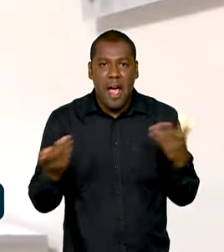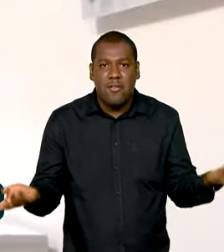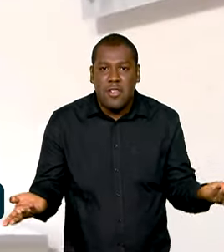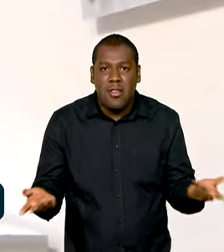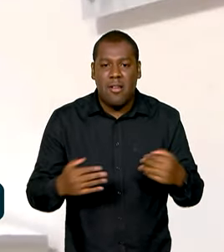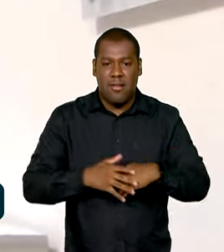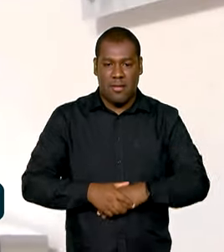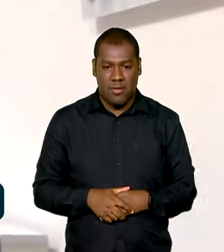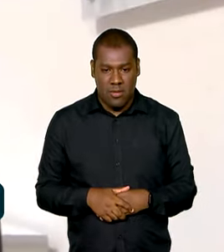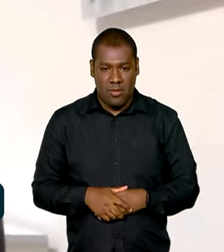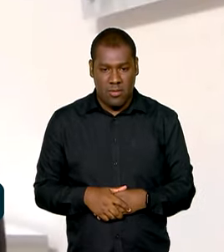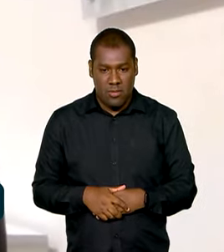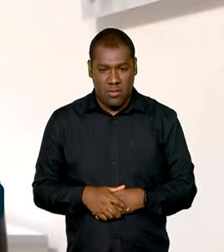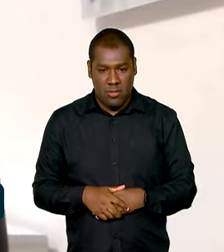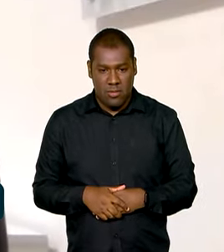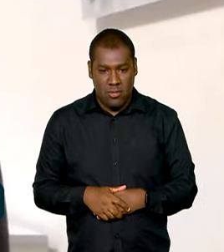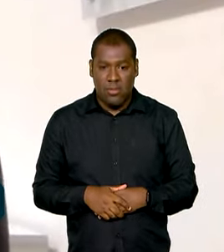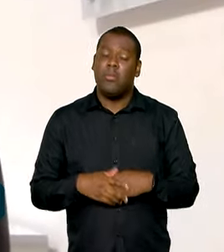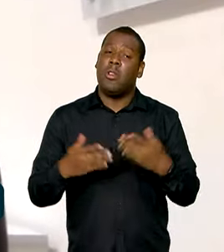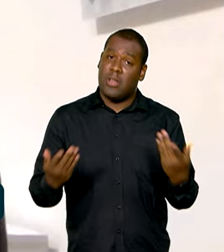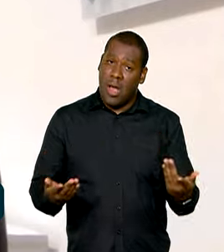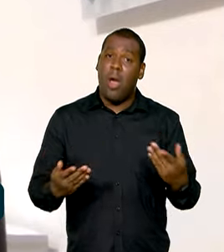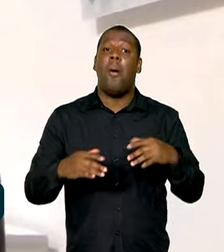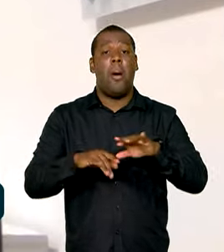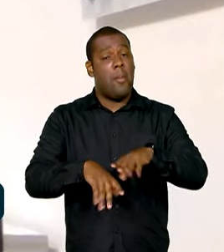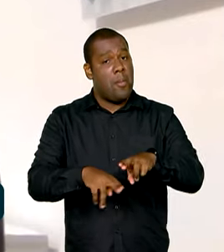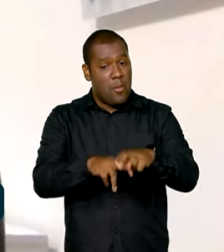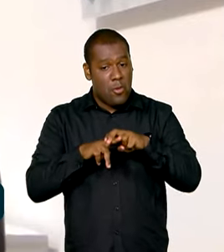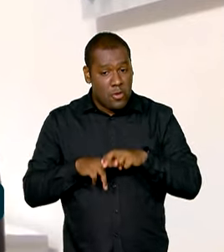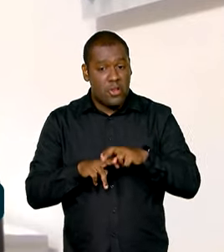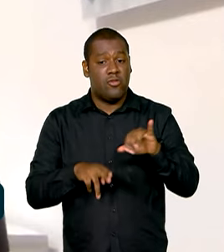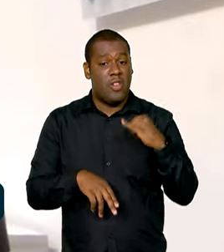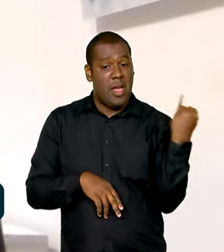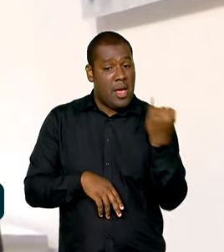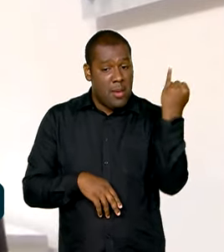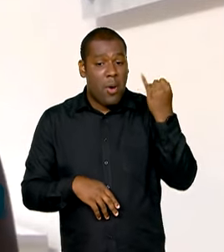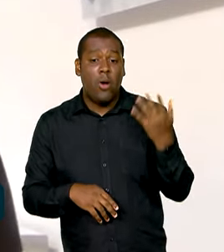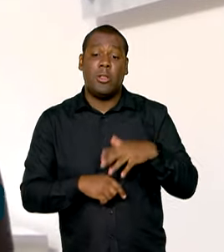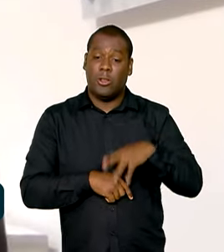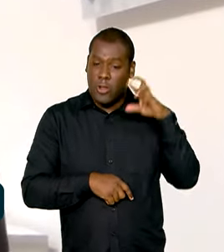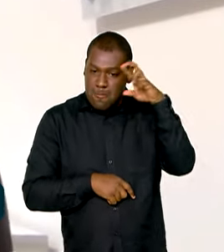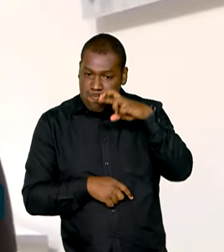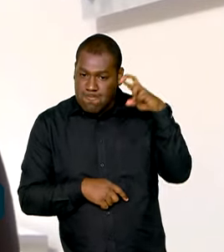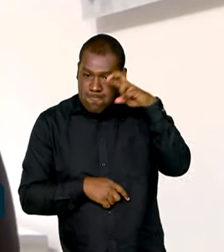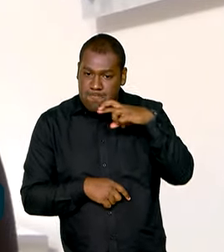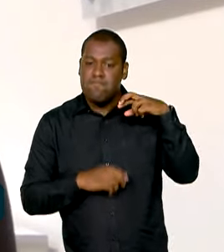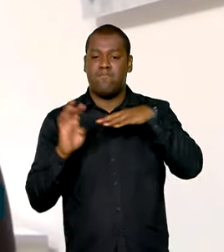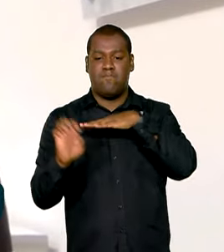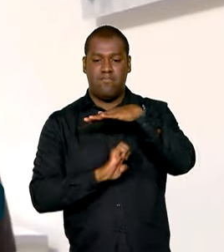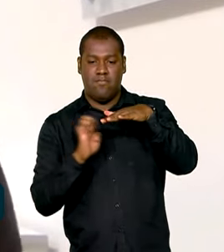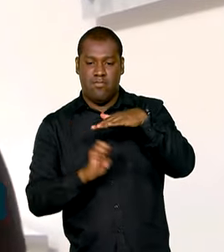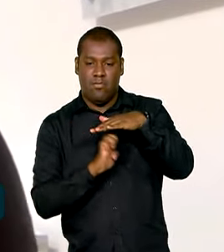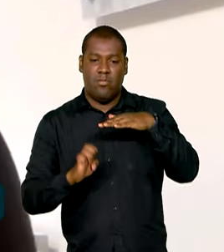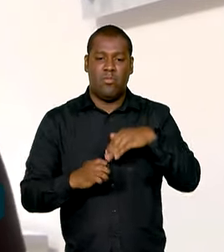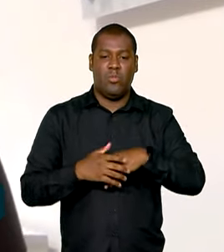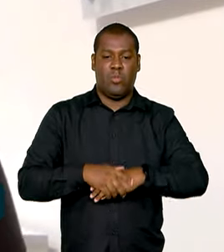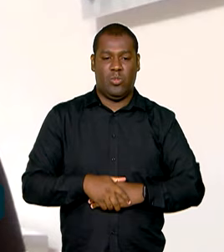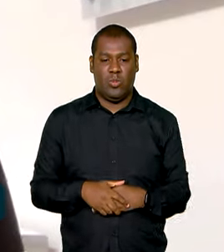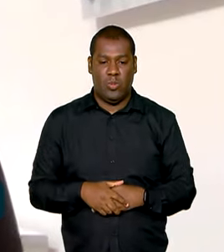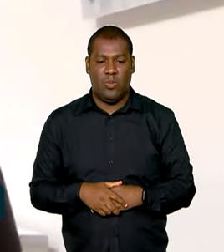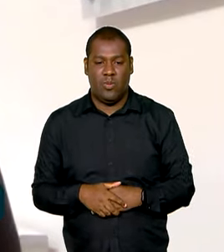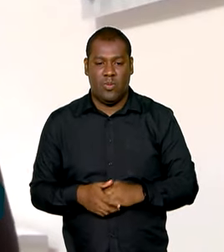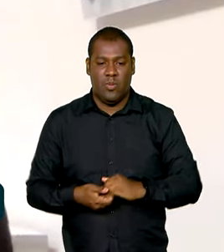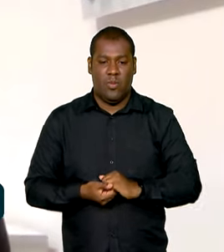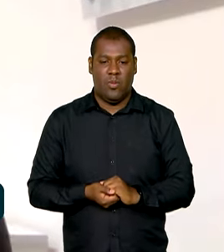importante as empresas saberem que estão sendo auditadas. Esse é um relatório que, para a gente, vai ser normal, dentro do meu sistema, dentro do I-Social, já é